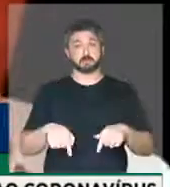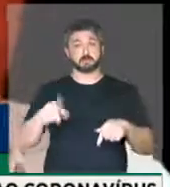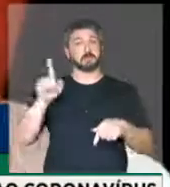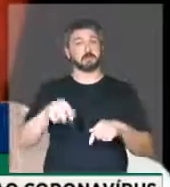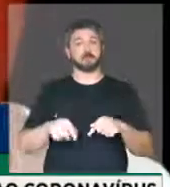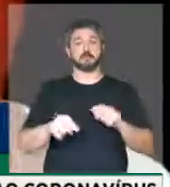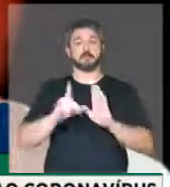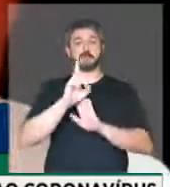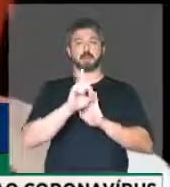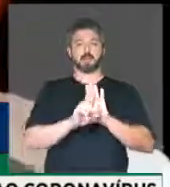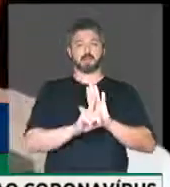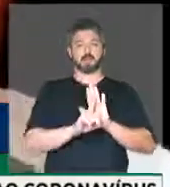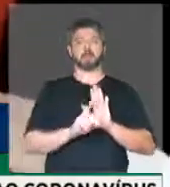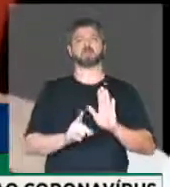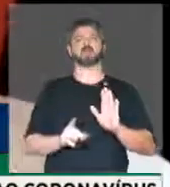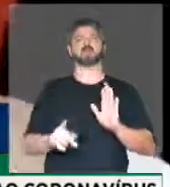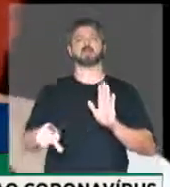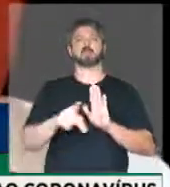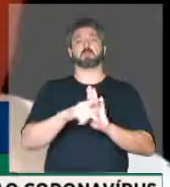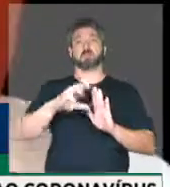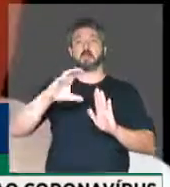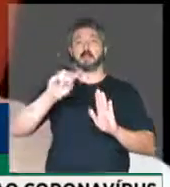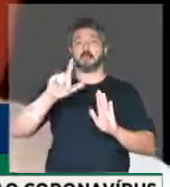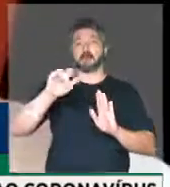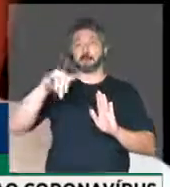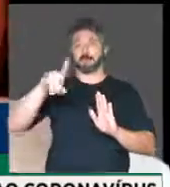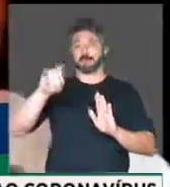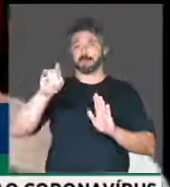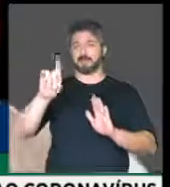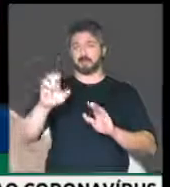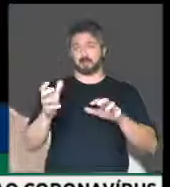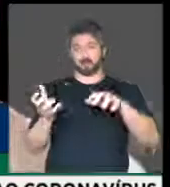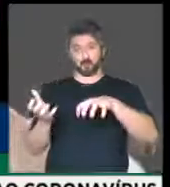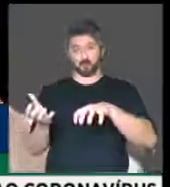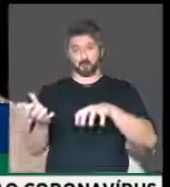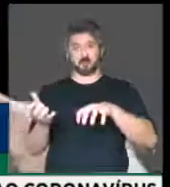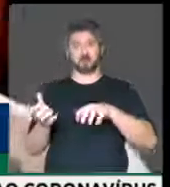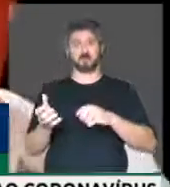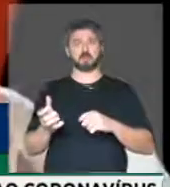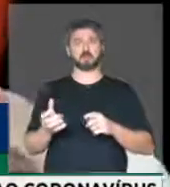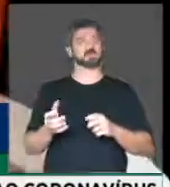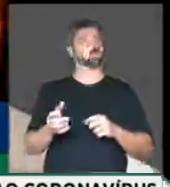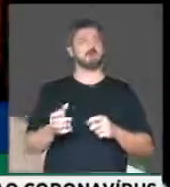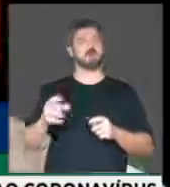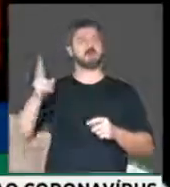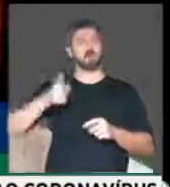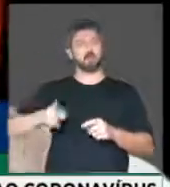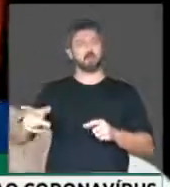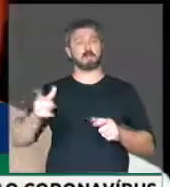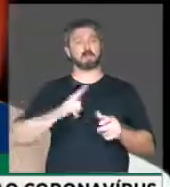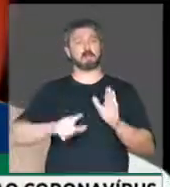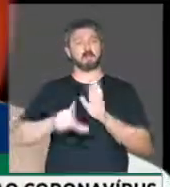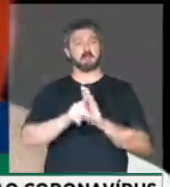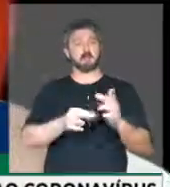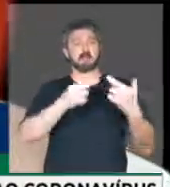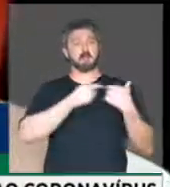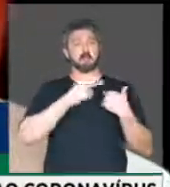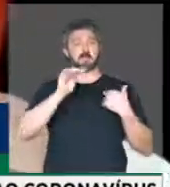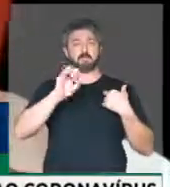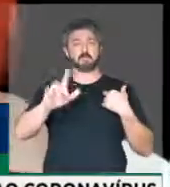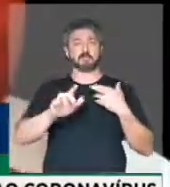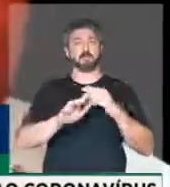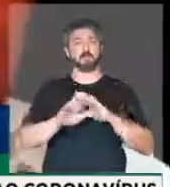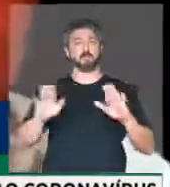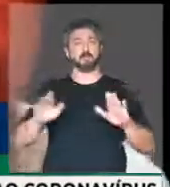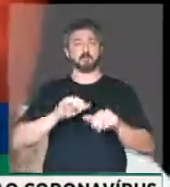primeiro, a decretação de calamidade só pelo Congresso Nacional, não há razão de ser, é manter o que está hoje na lei de responsabilidade,